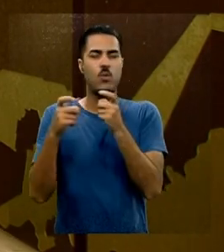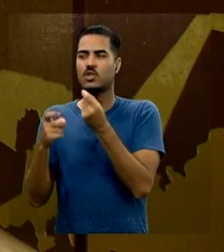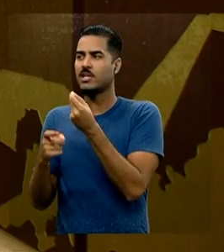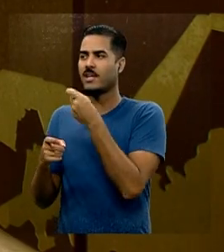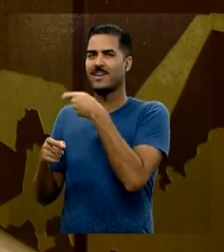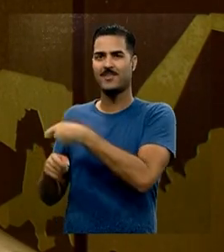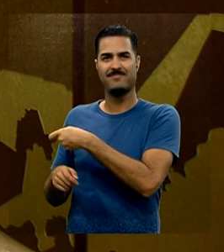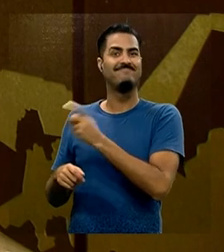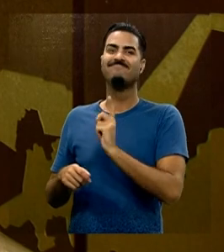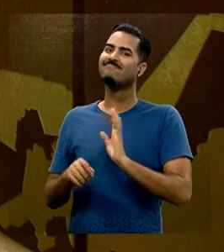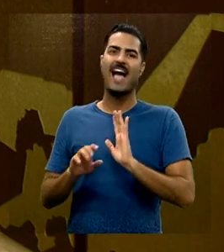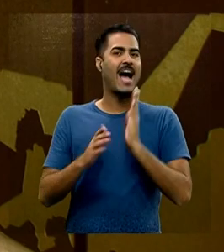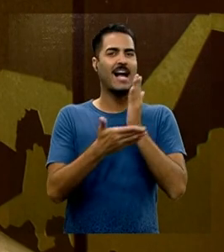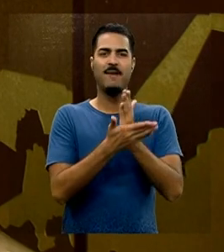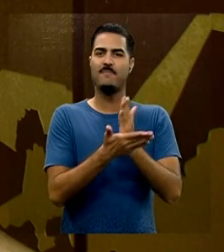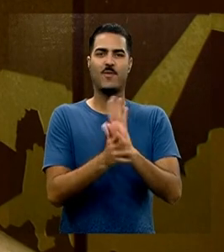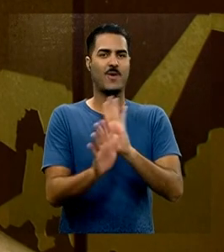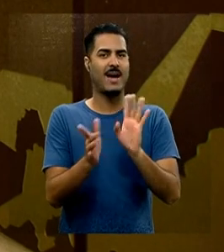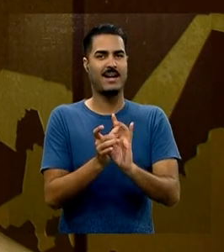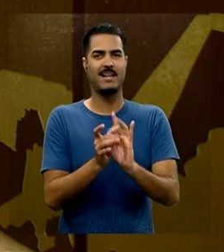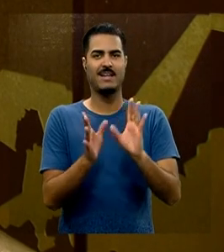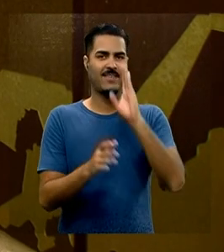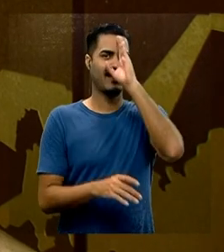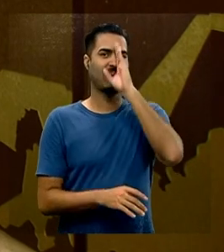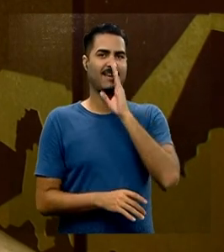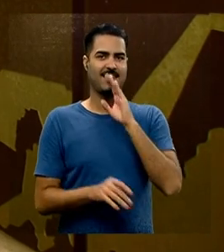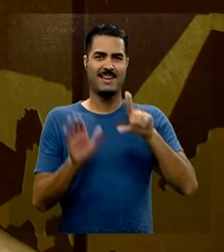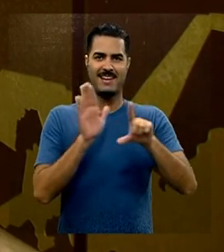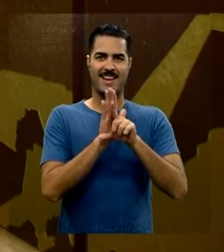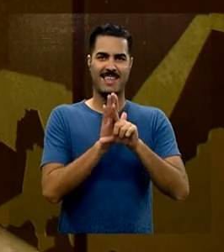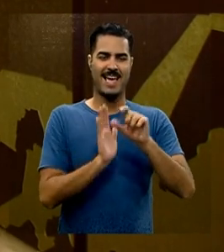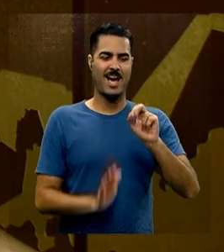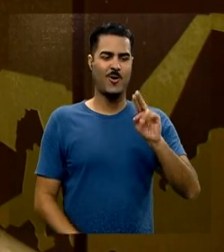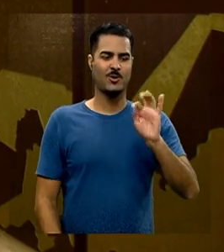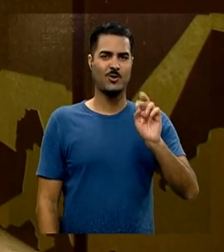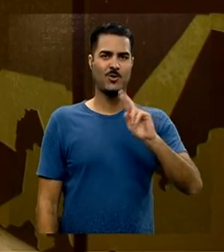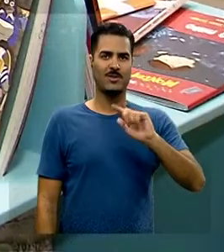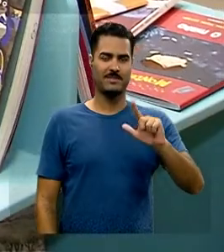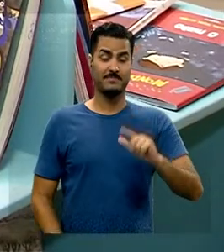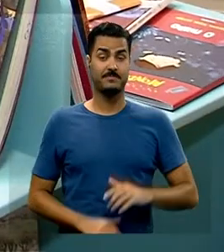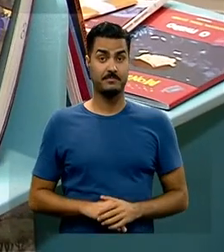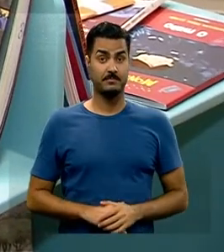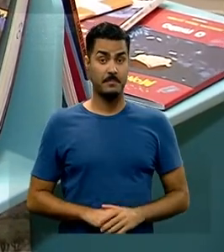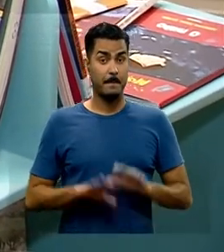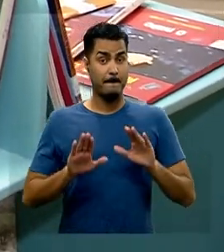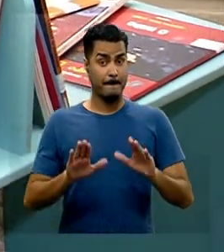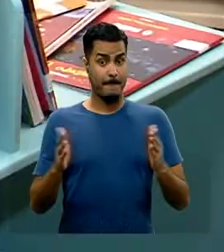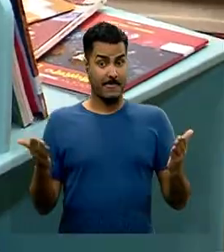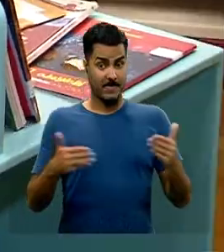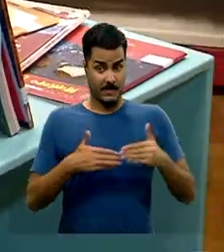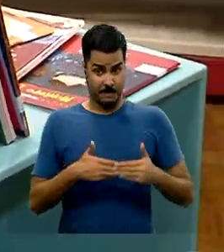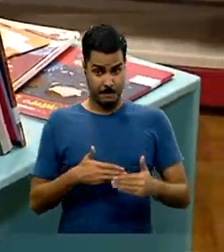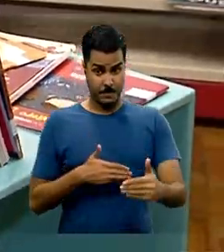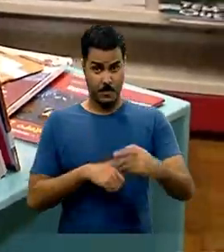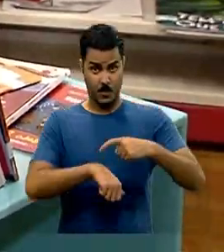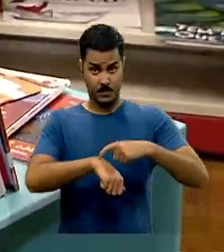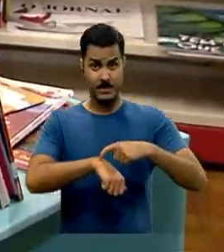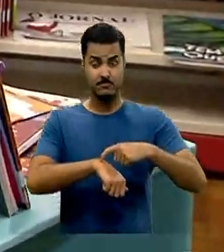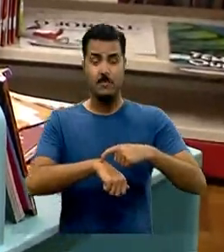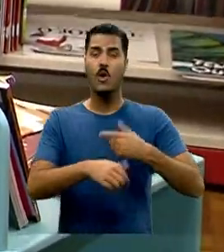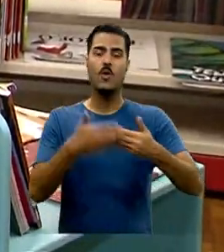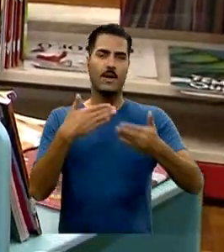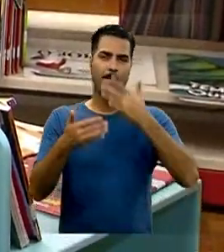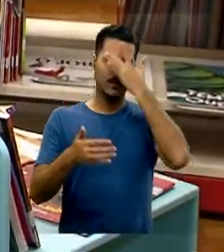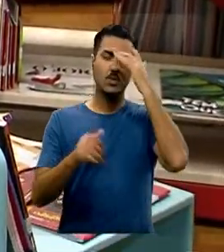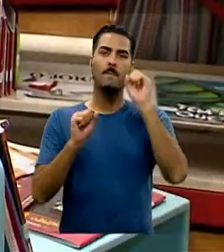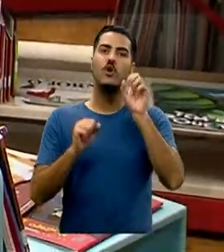ou em leis correlatas, sendo que, a partir desse momento, qualquer